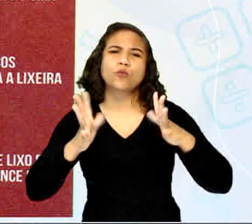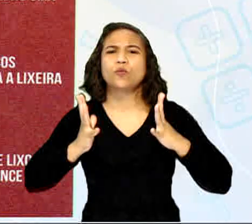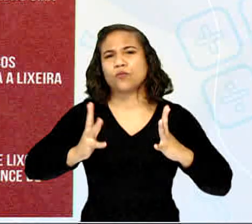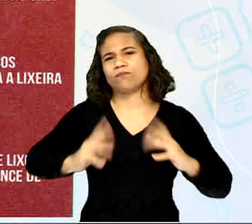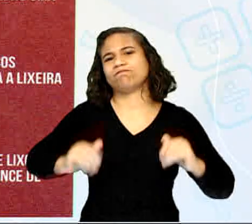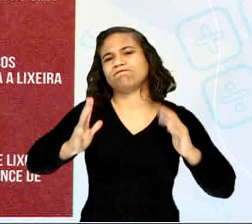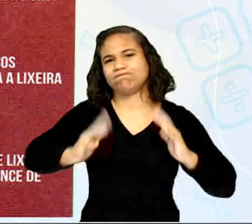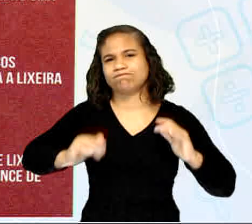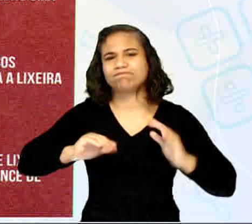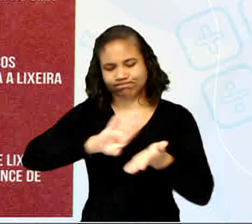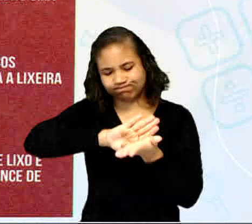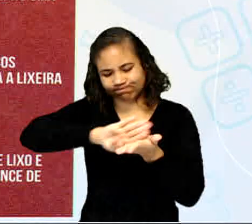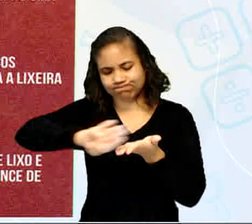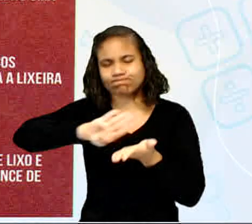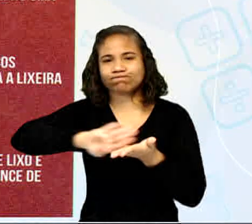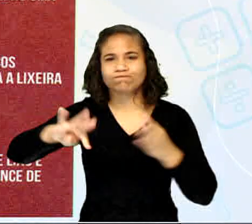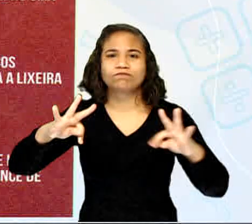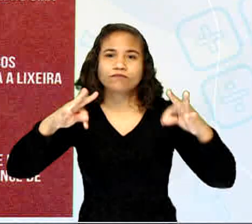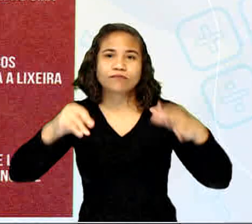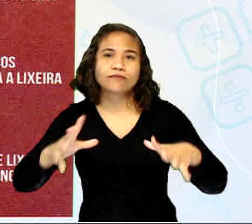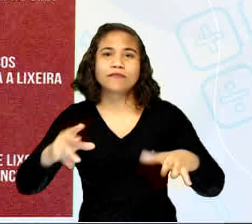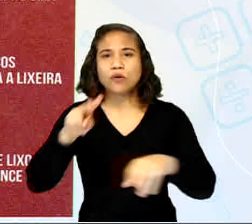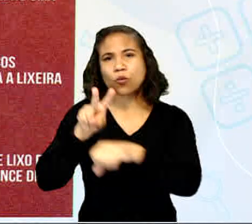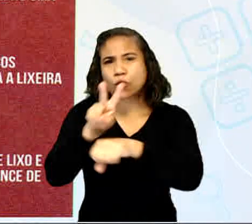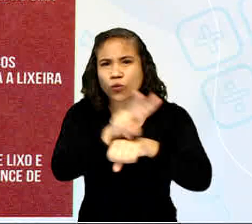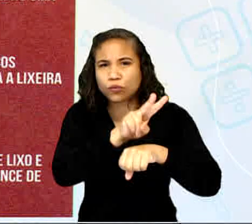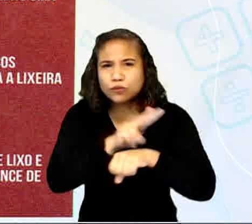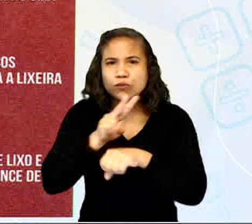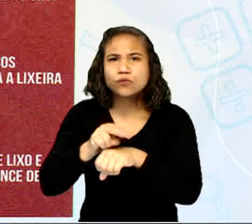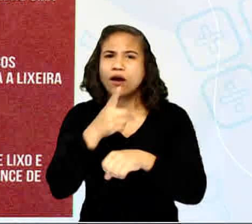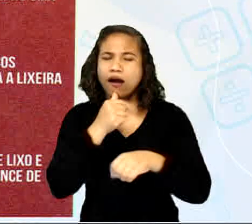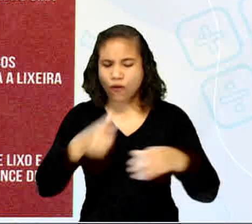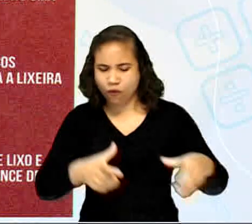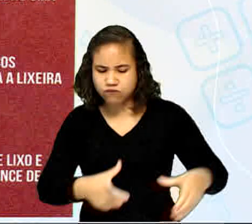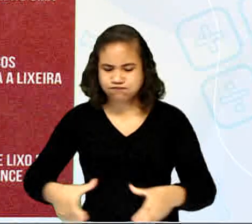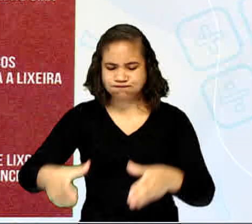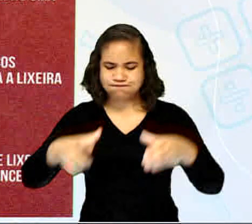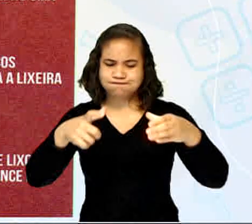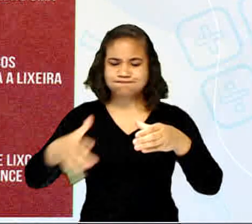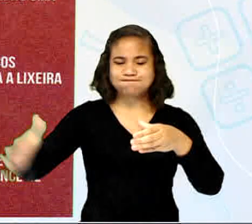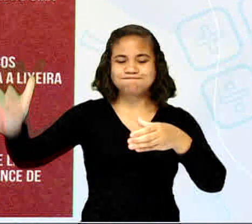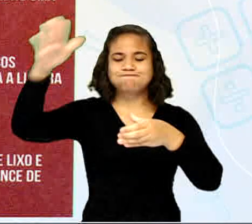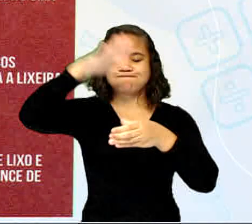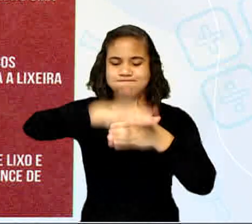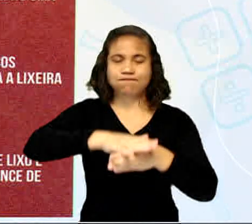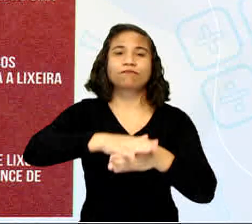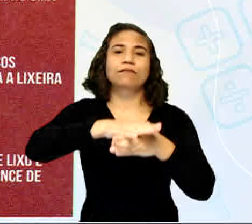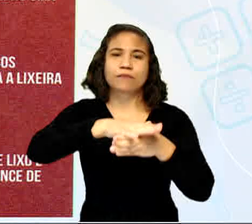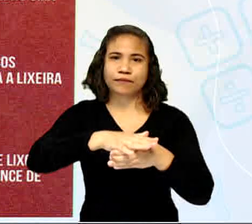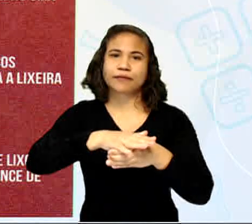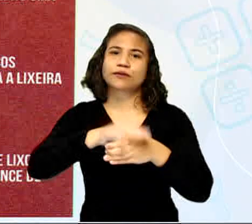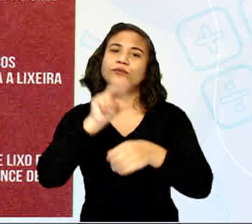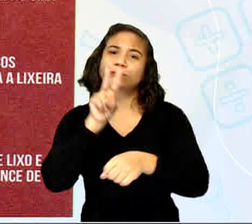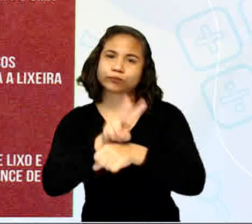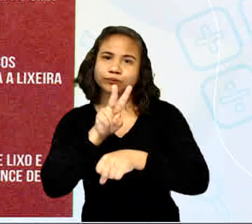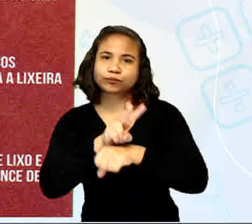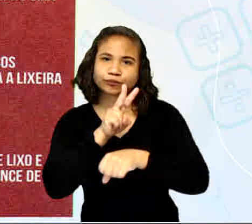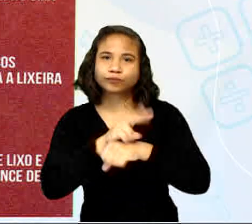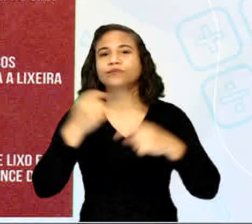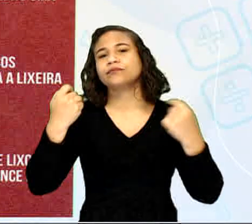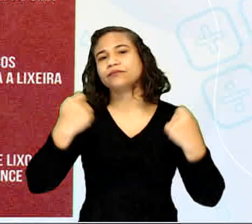eliminado. Olha só, mantenha tonéis e barris de águas bem fechados. Temos que